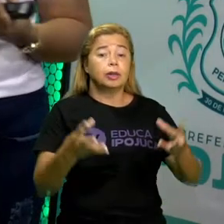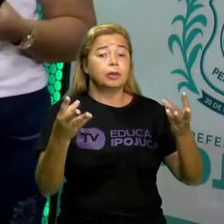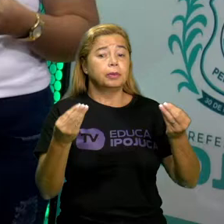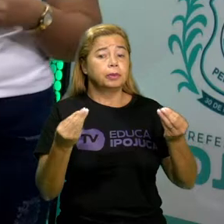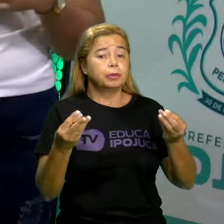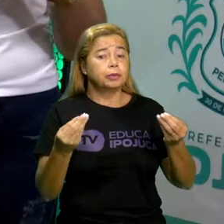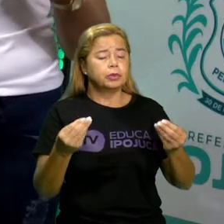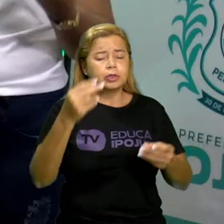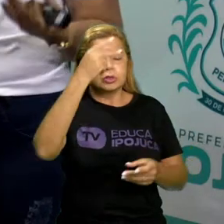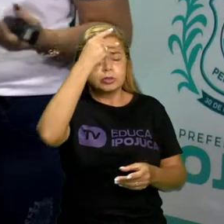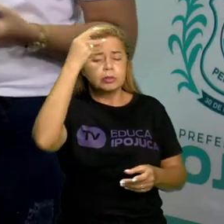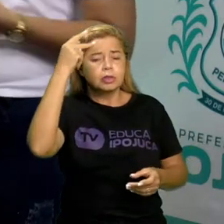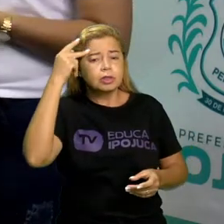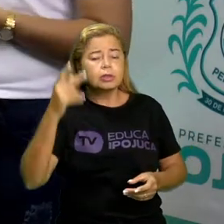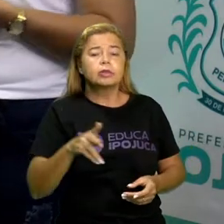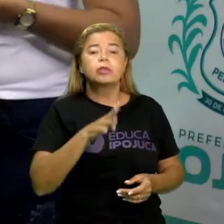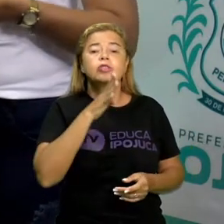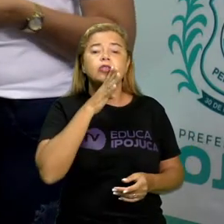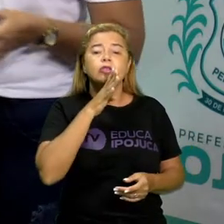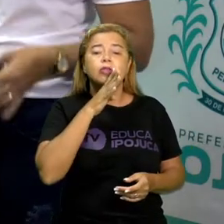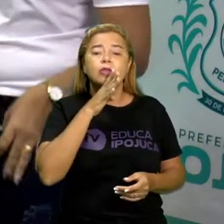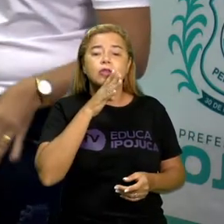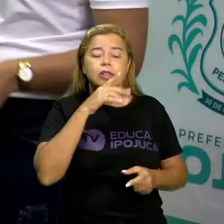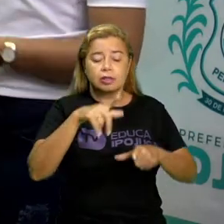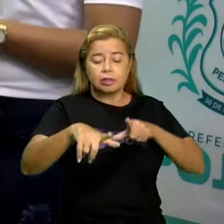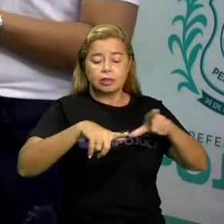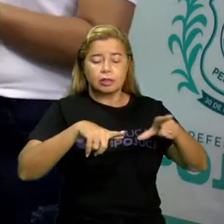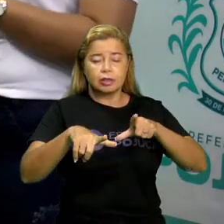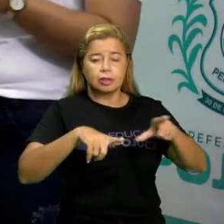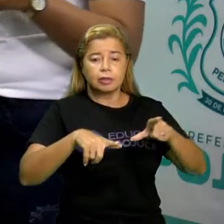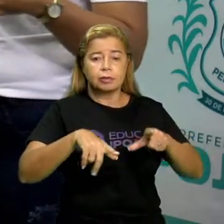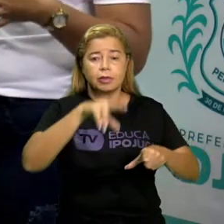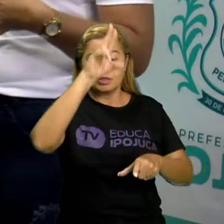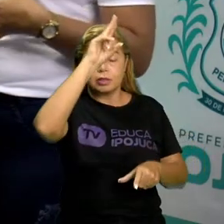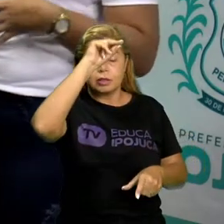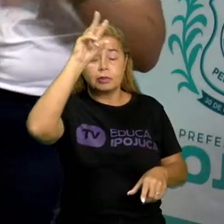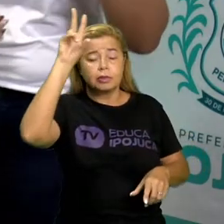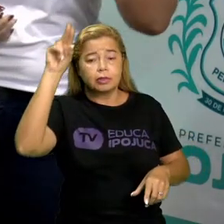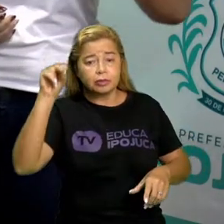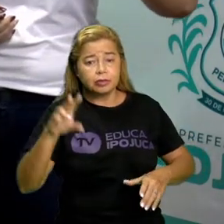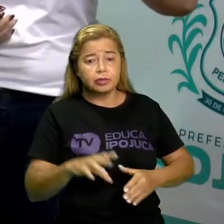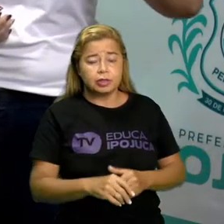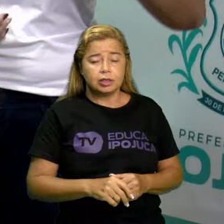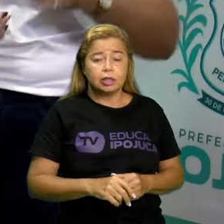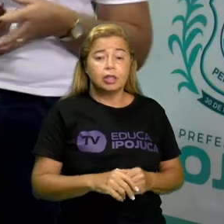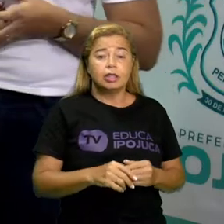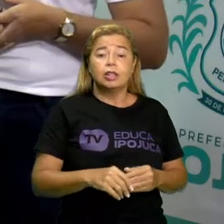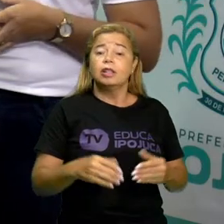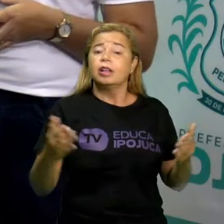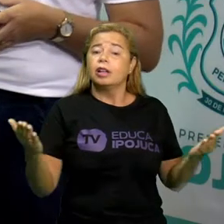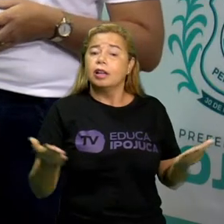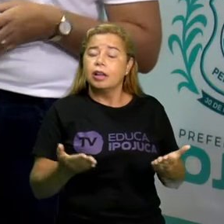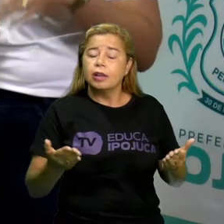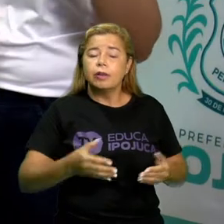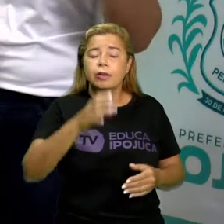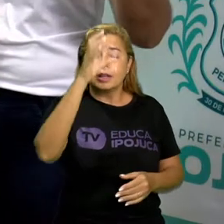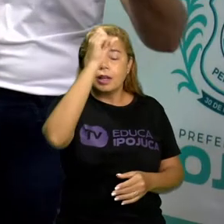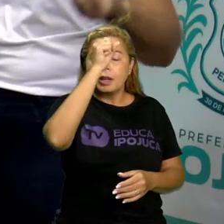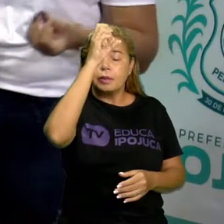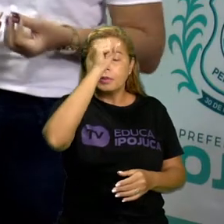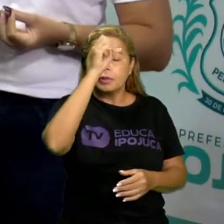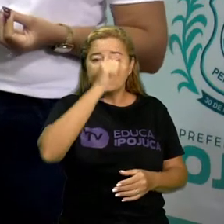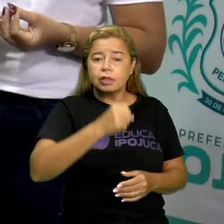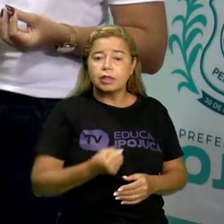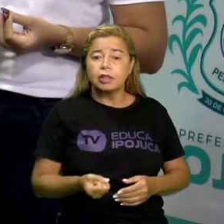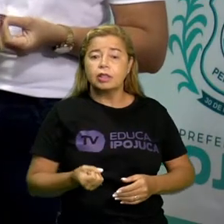sabe do trabalho dela, da organização, da prefeita. E a gente vai ver agora qual é o papel da prefeita. Ou do